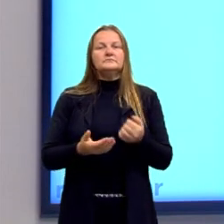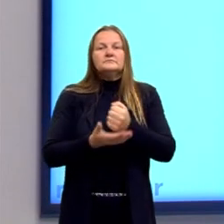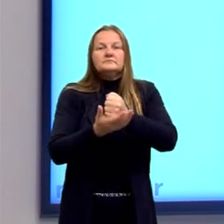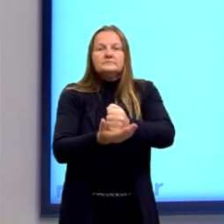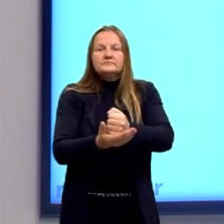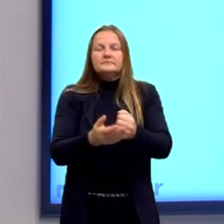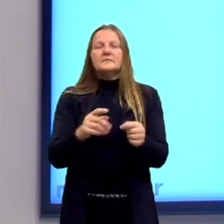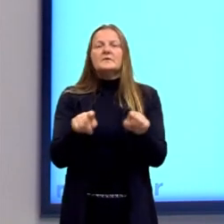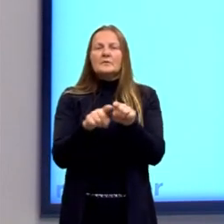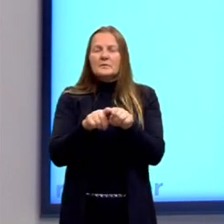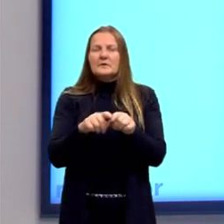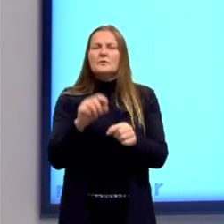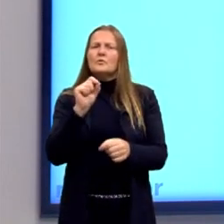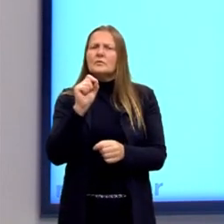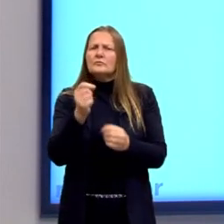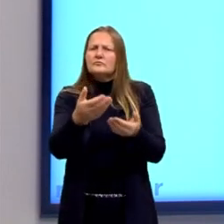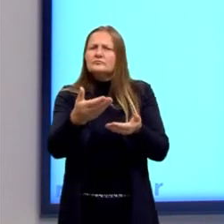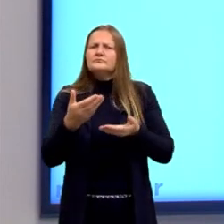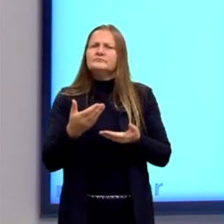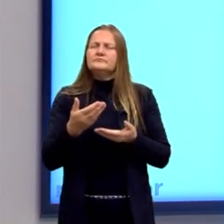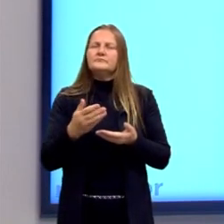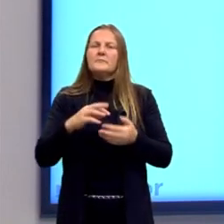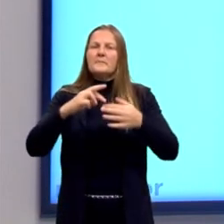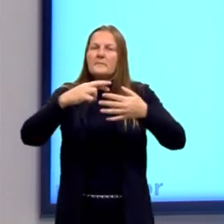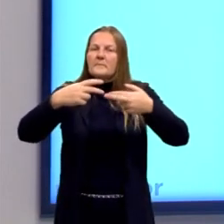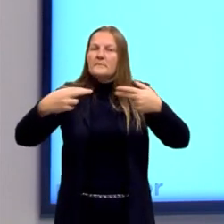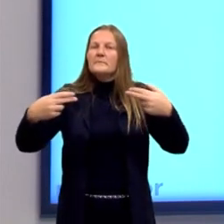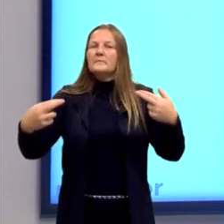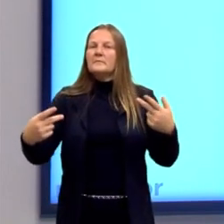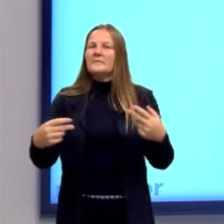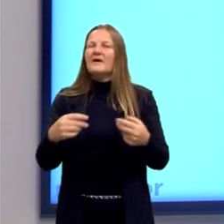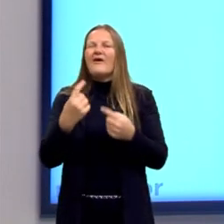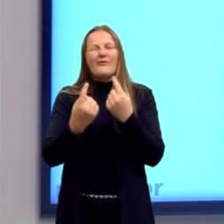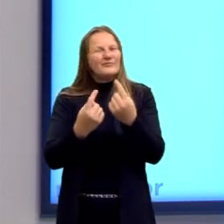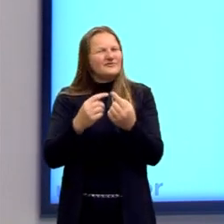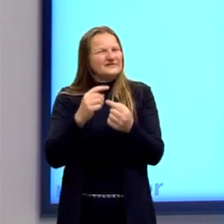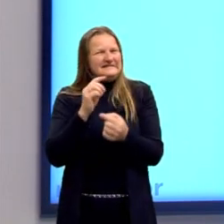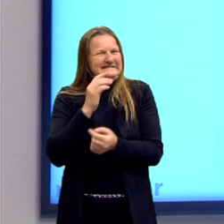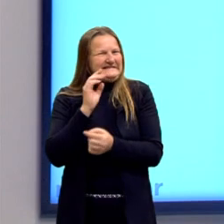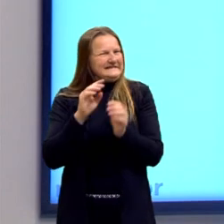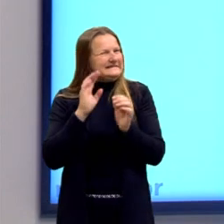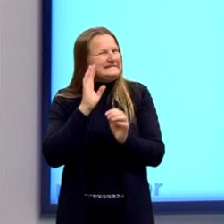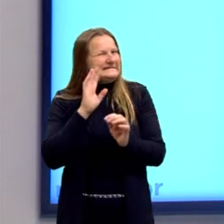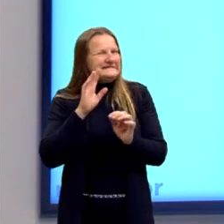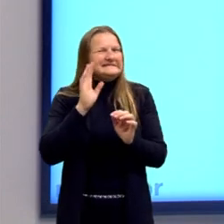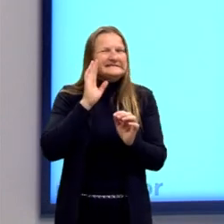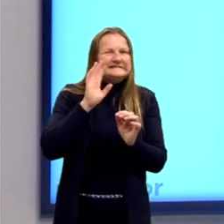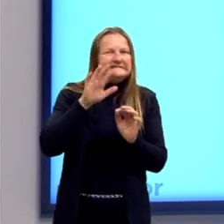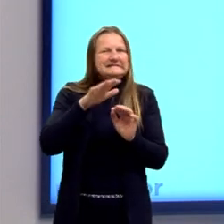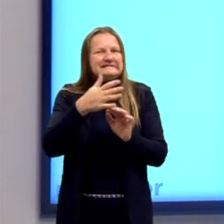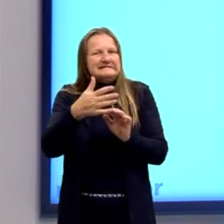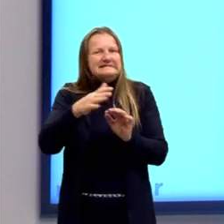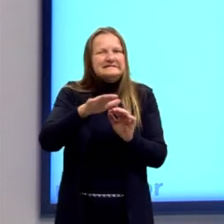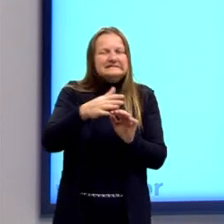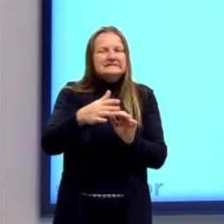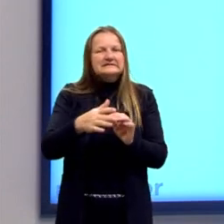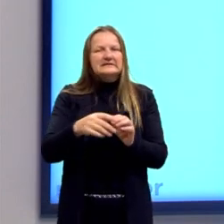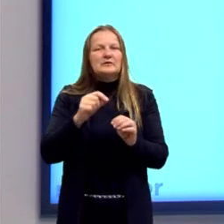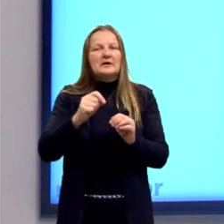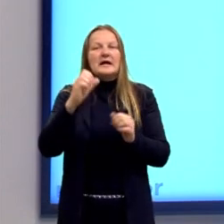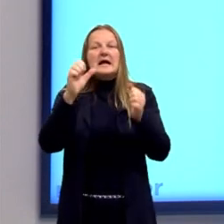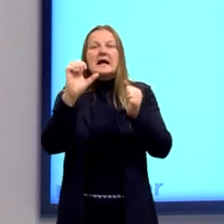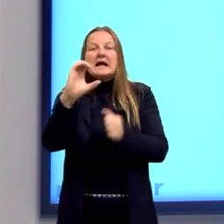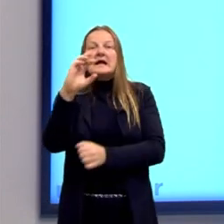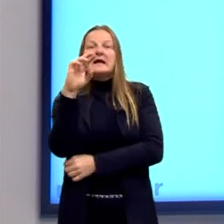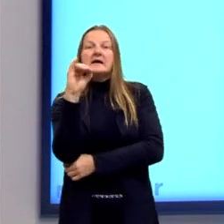ele trouxe, mas trouxe também algumas coisas não tão interessantes. E aí, então, que entra a crise do pensamento moderno. As